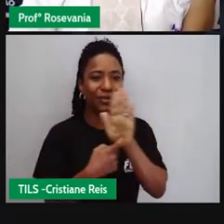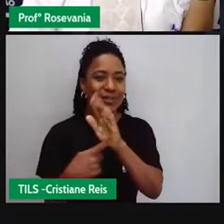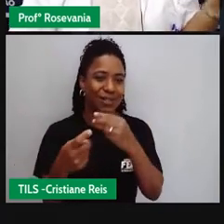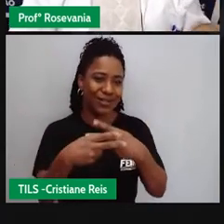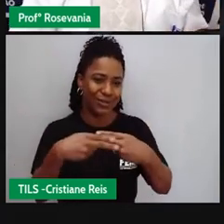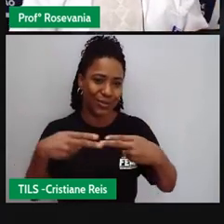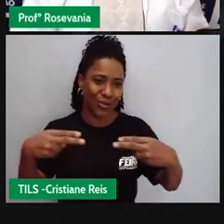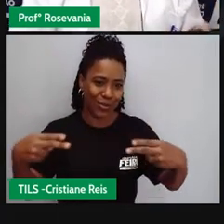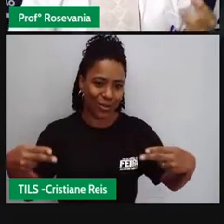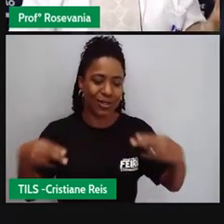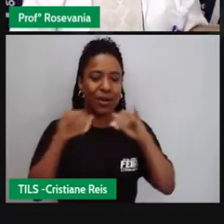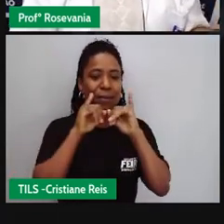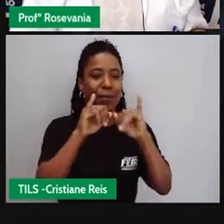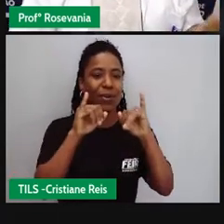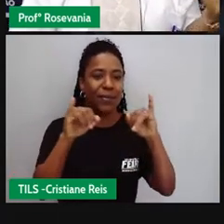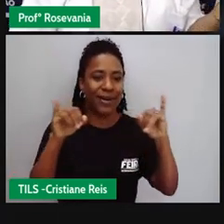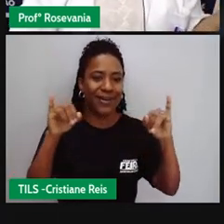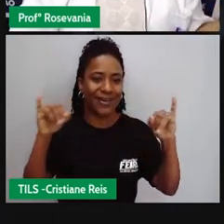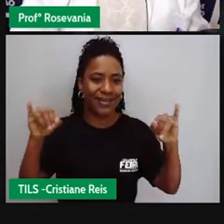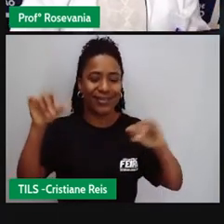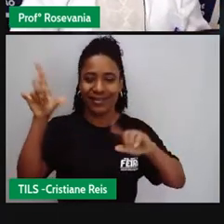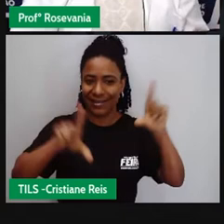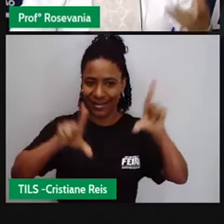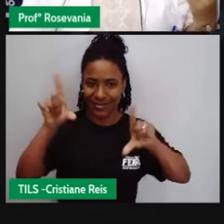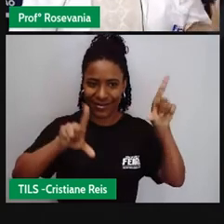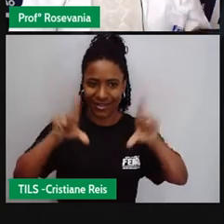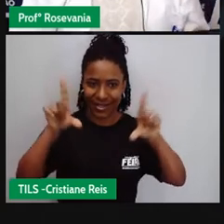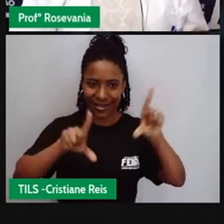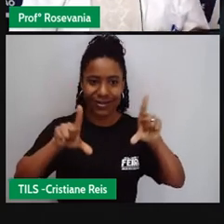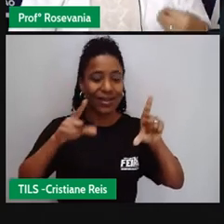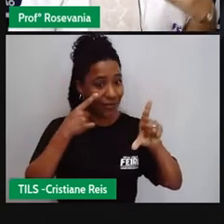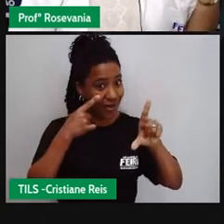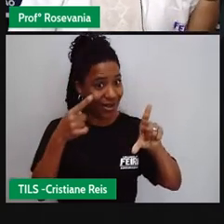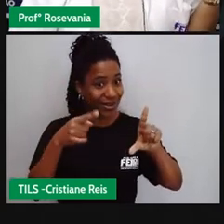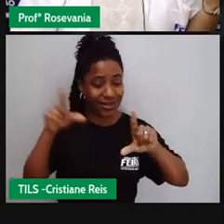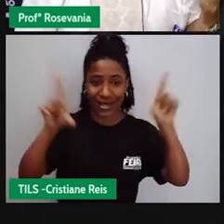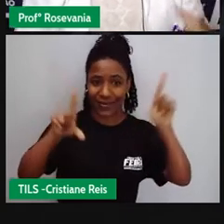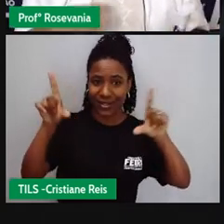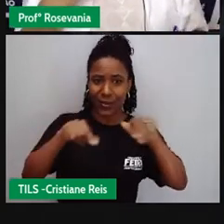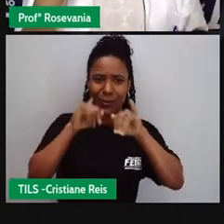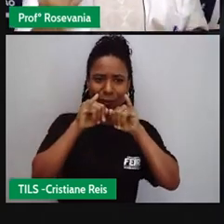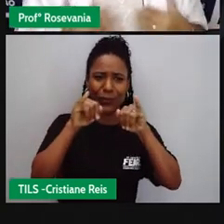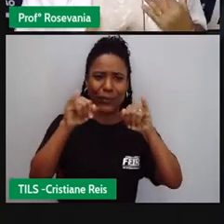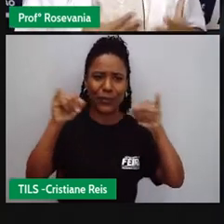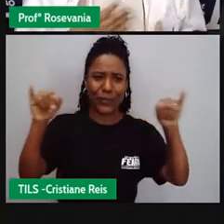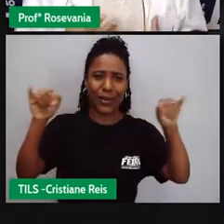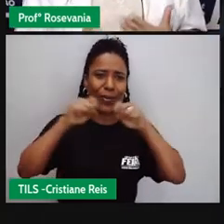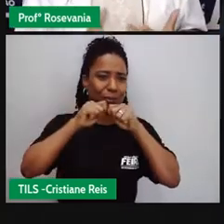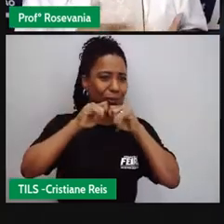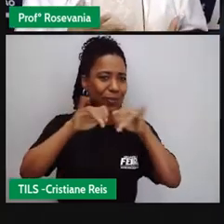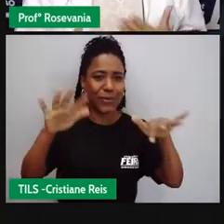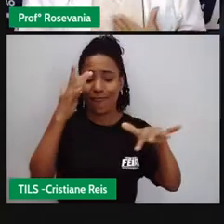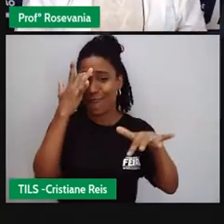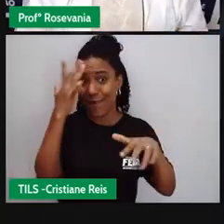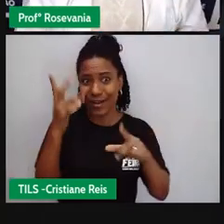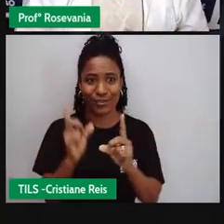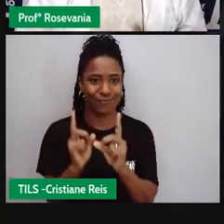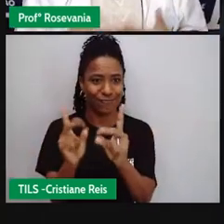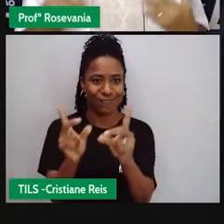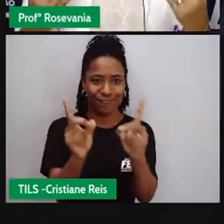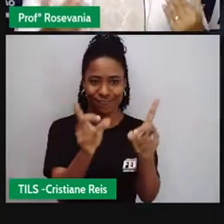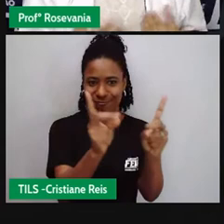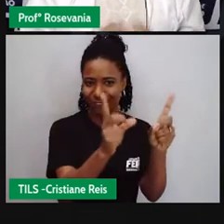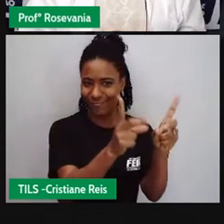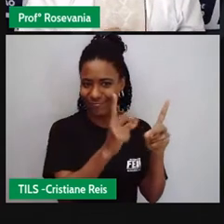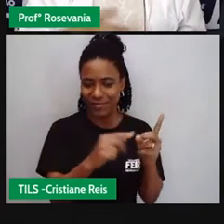que as propagandas na televisão dizem que a propaganda é a alma do negócio eu comecei a entender o nosso país de uma forma diferente